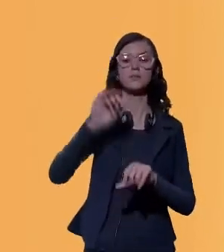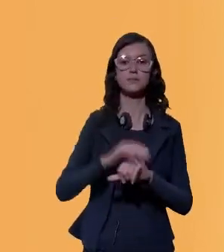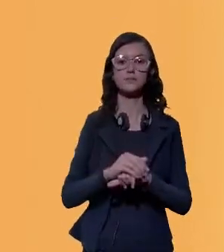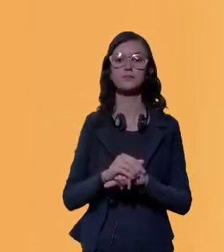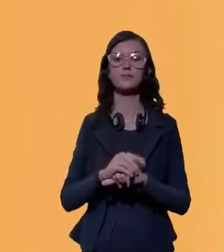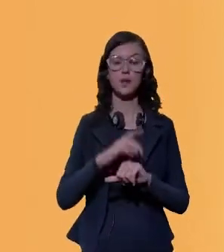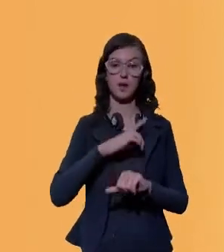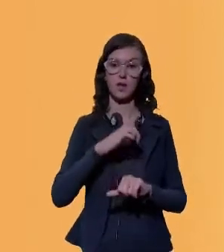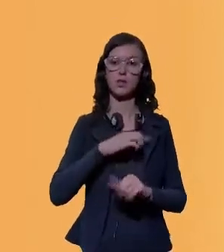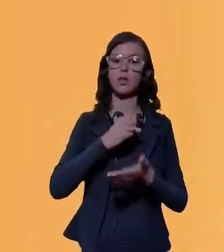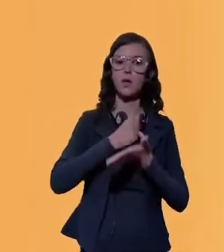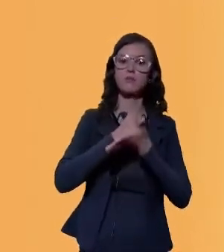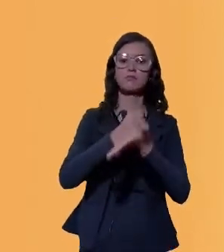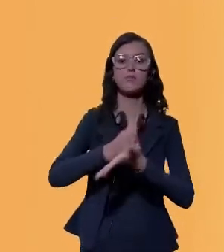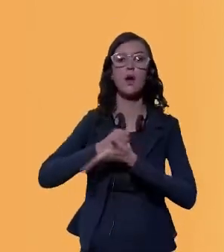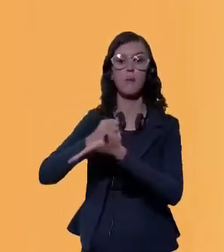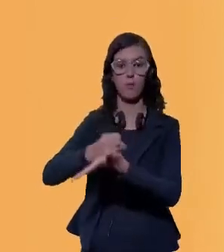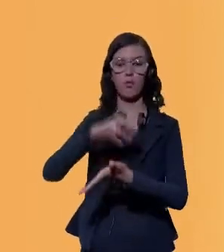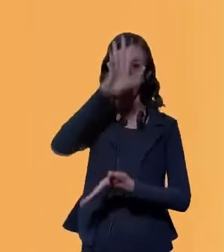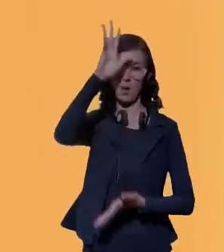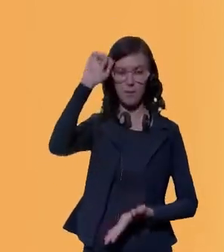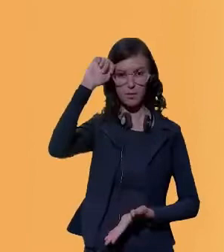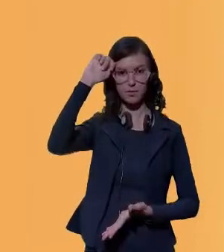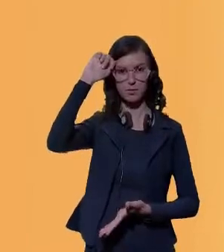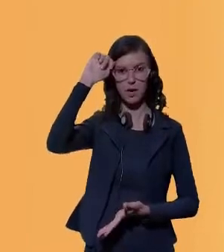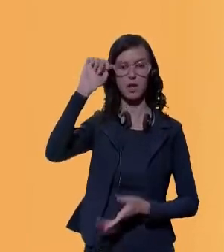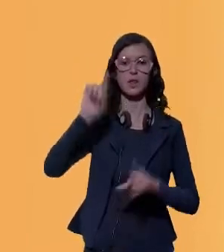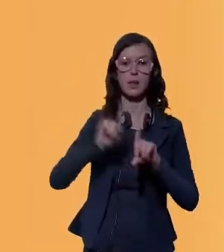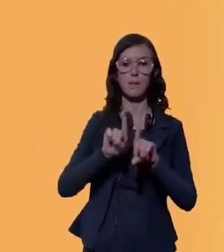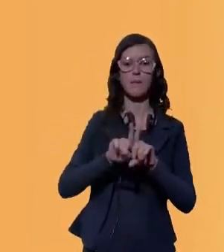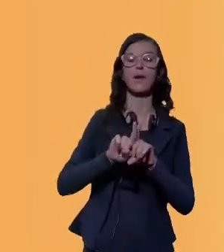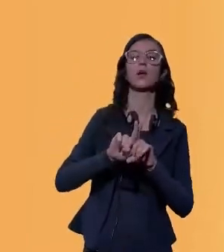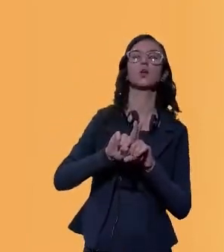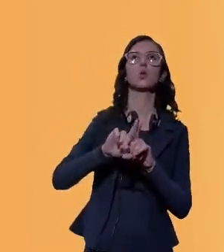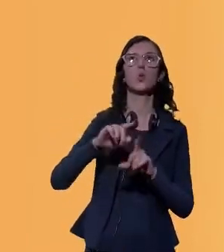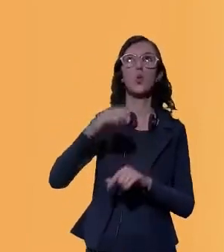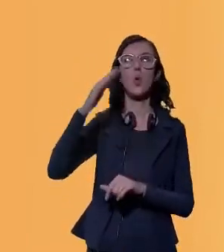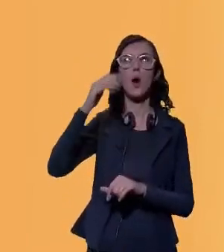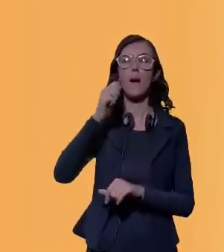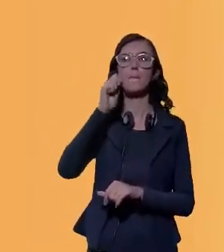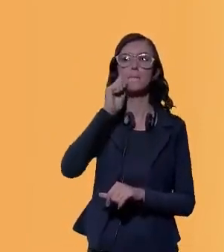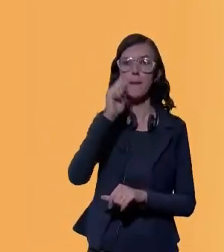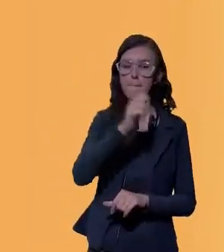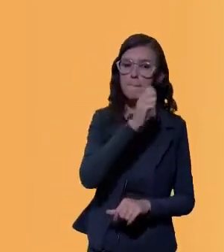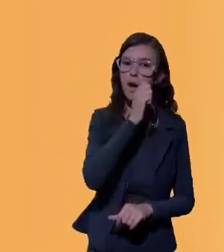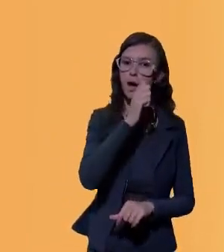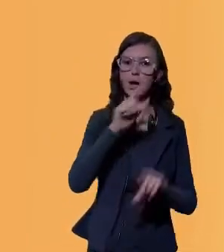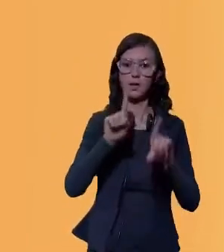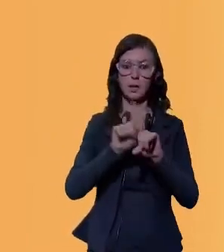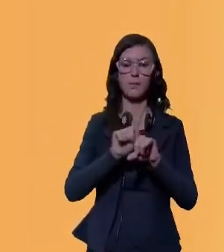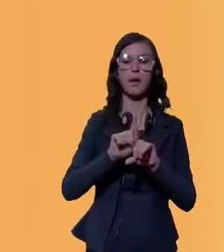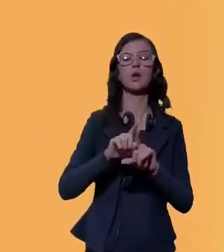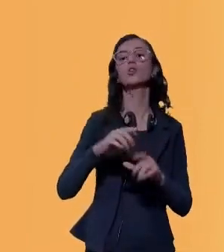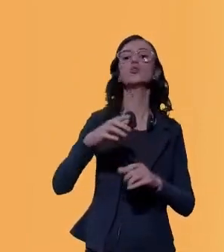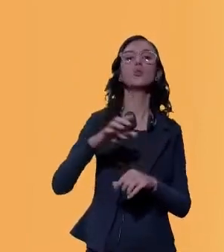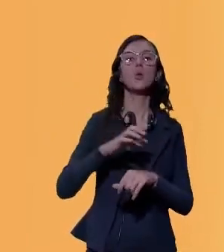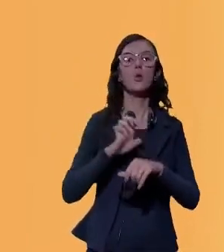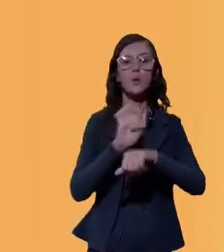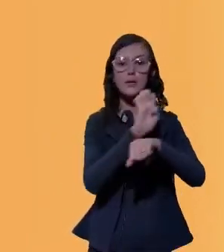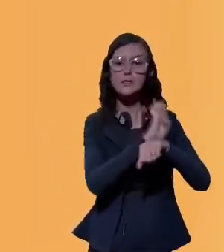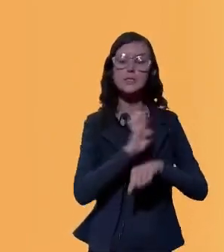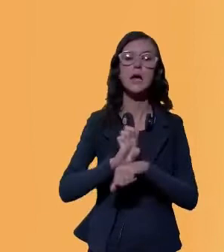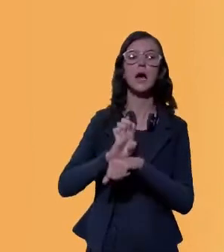a agência de fomento do estado do Amazonas, no Amapá, a agência de fomento do Amapá, no estado aqui do Pará, o